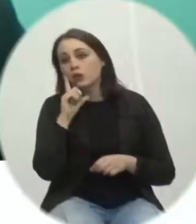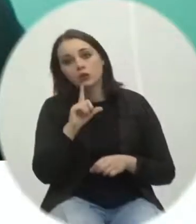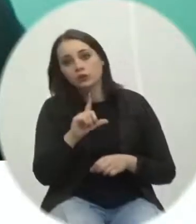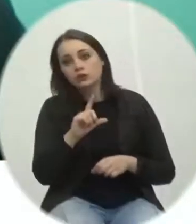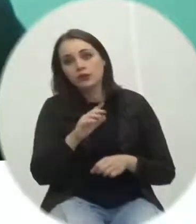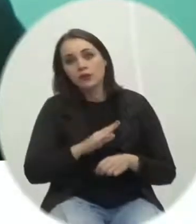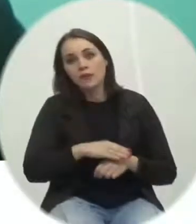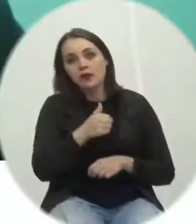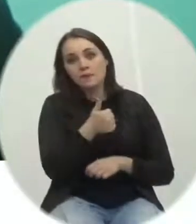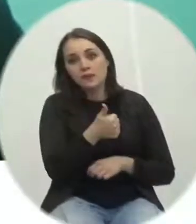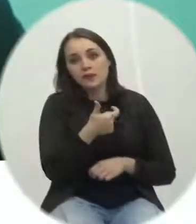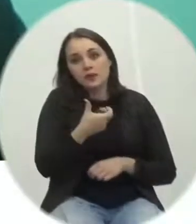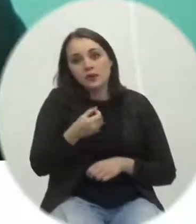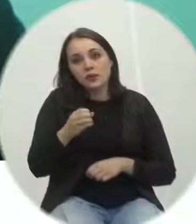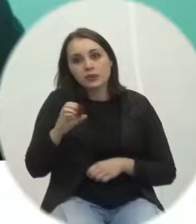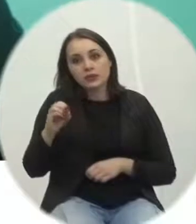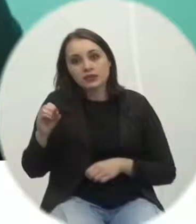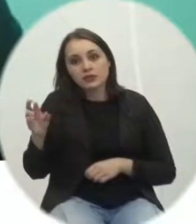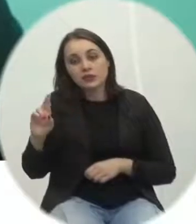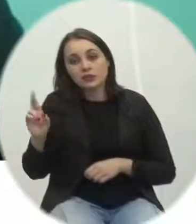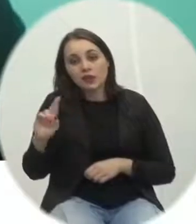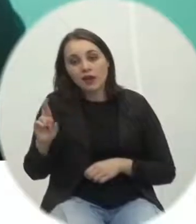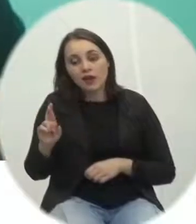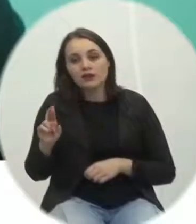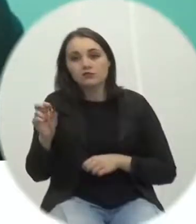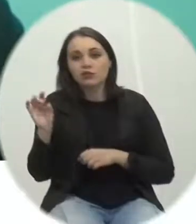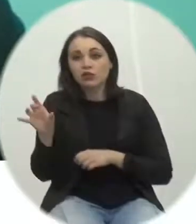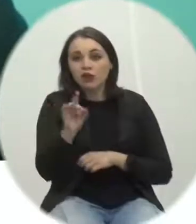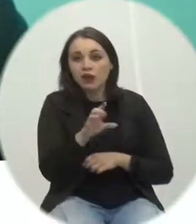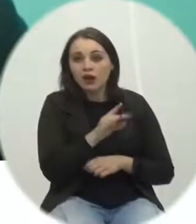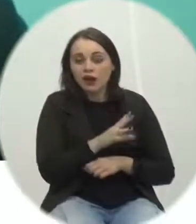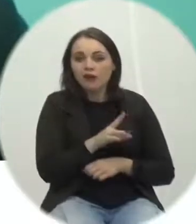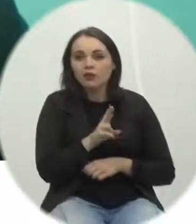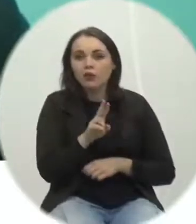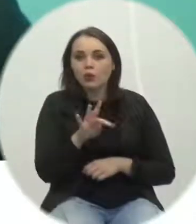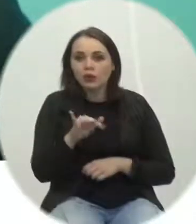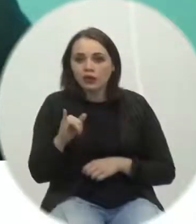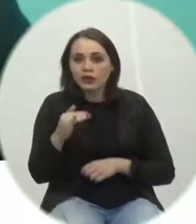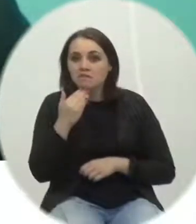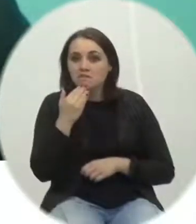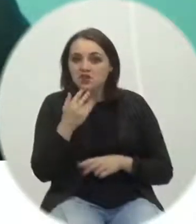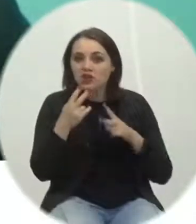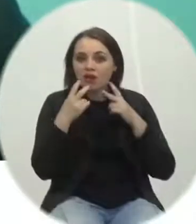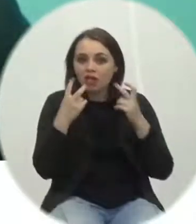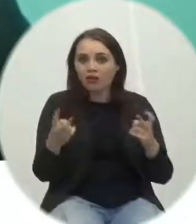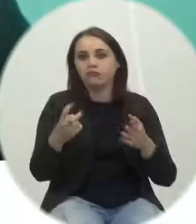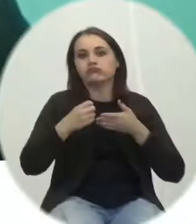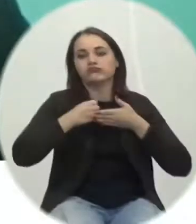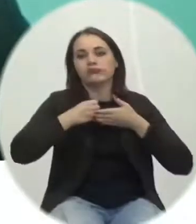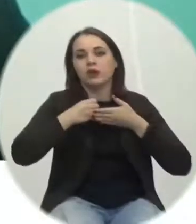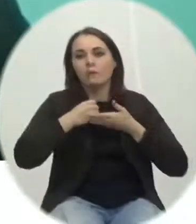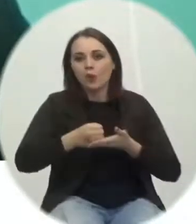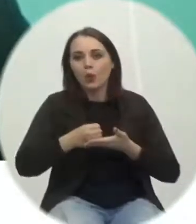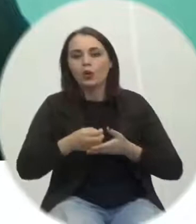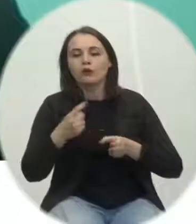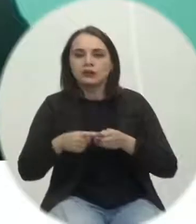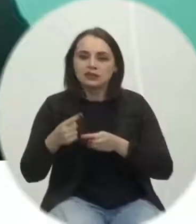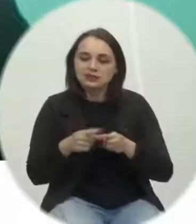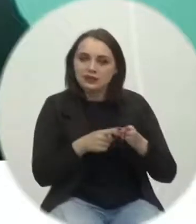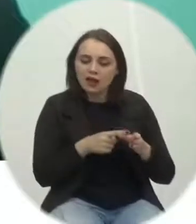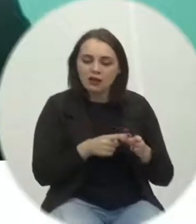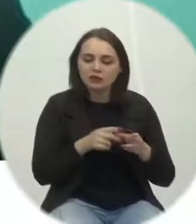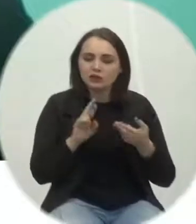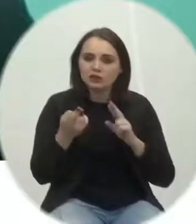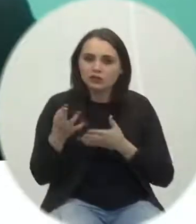do que R.600 por leito de UTI e clamando o apoio dos municípios em relação a